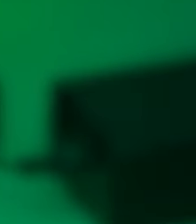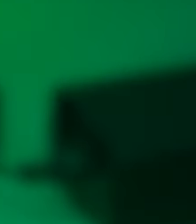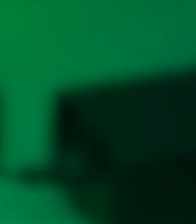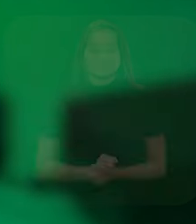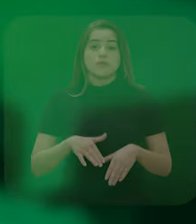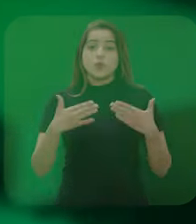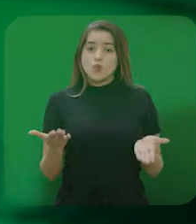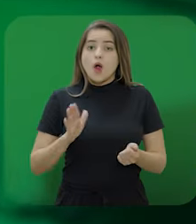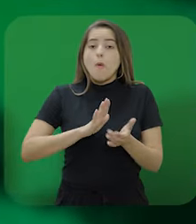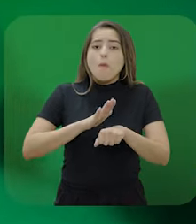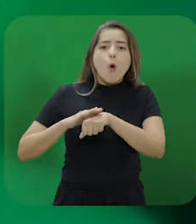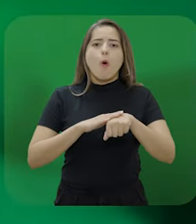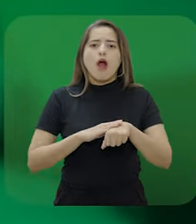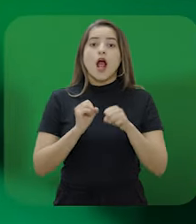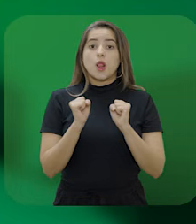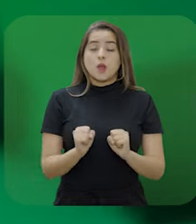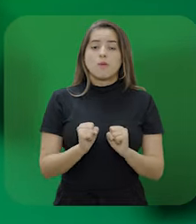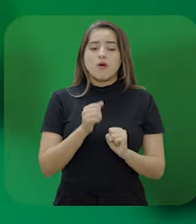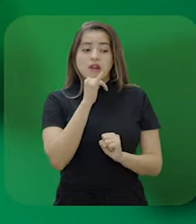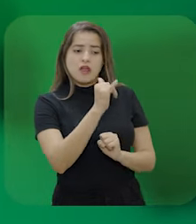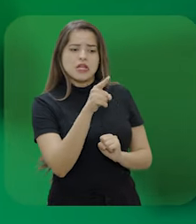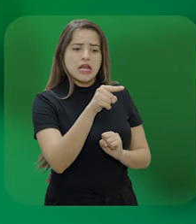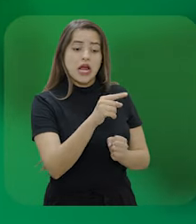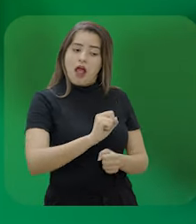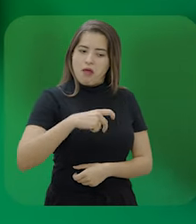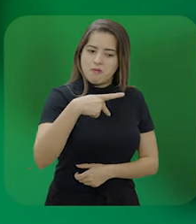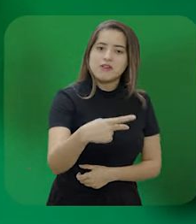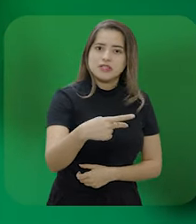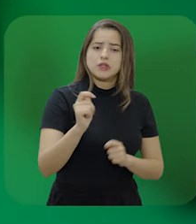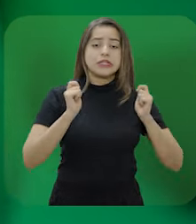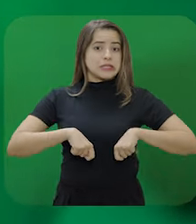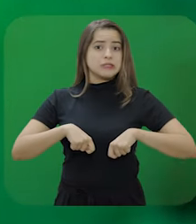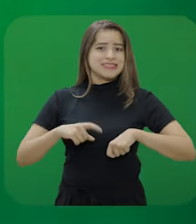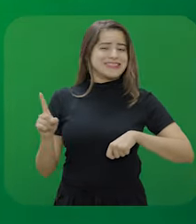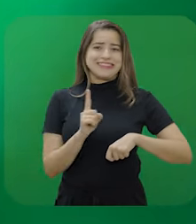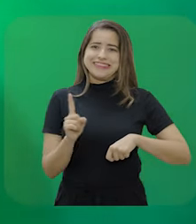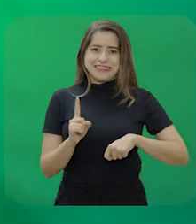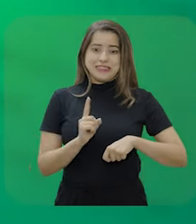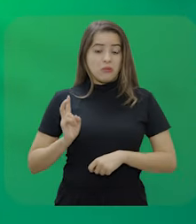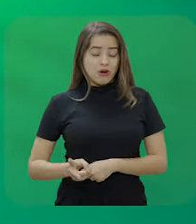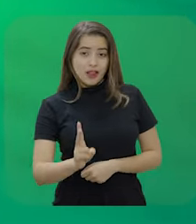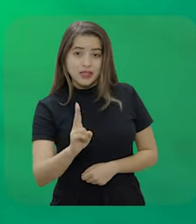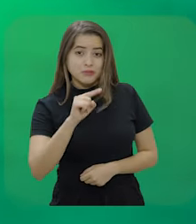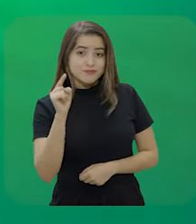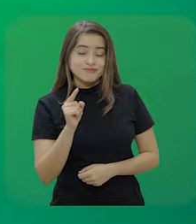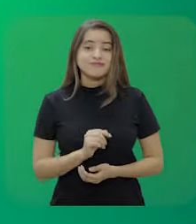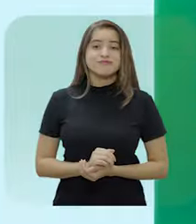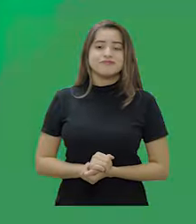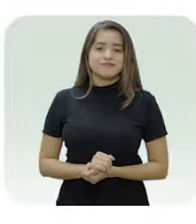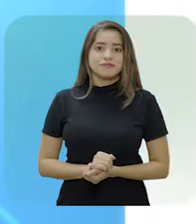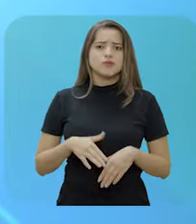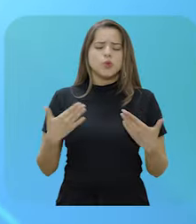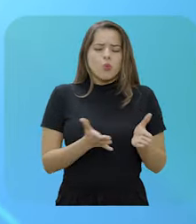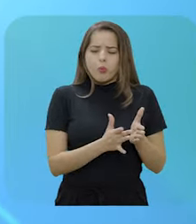Então, em que momento exatamente fica configurado o caso de aposentadoria por incapacidade permanente? Com quanto